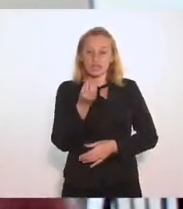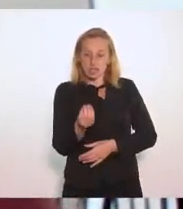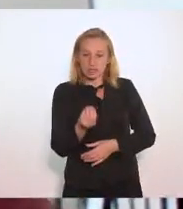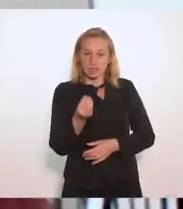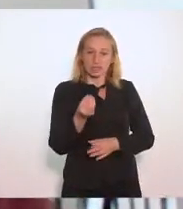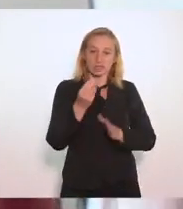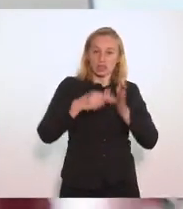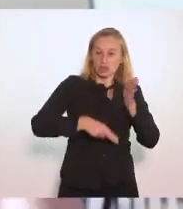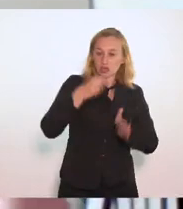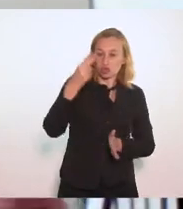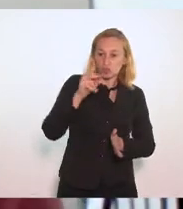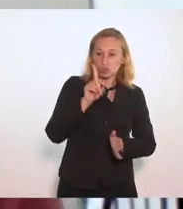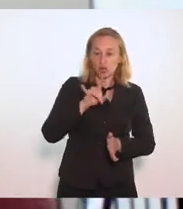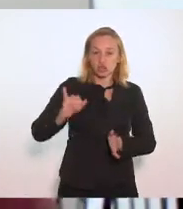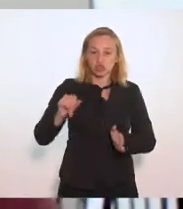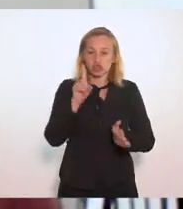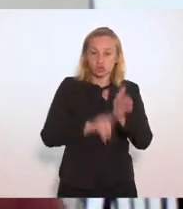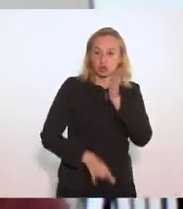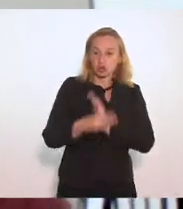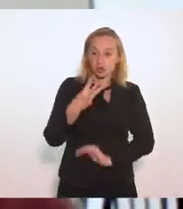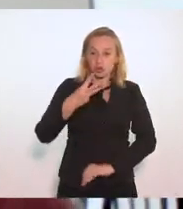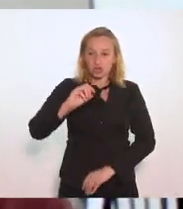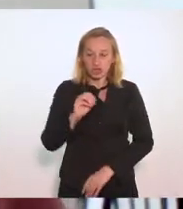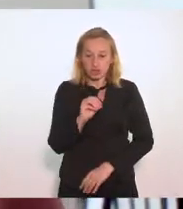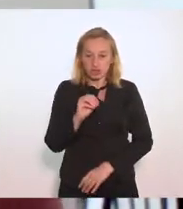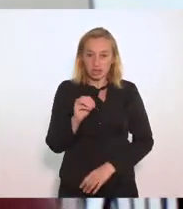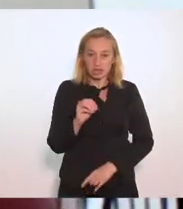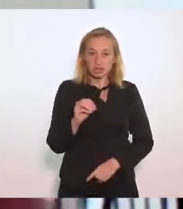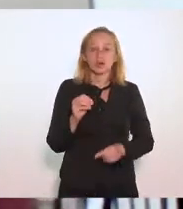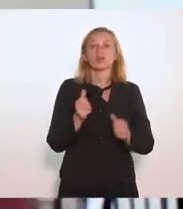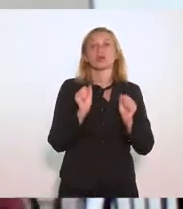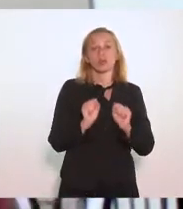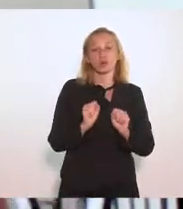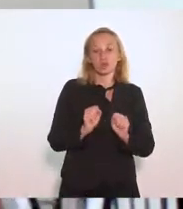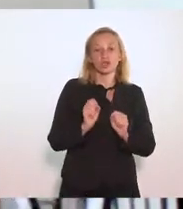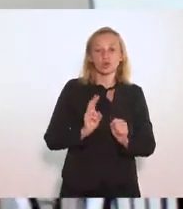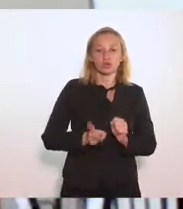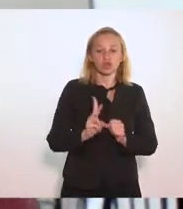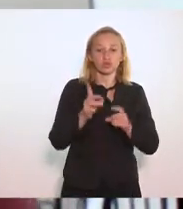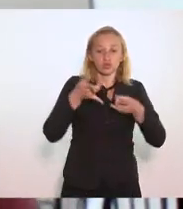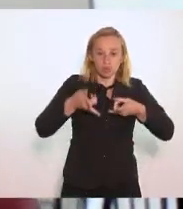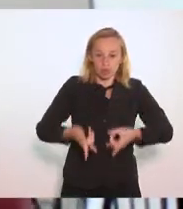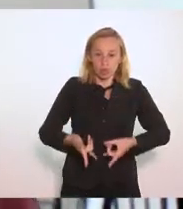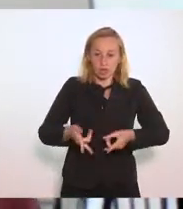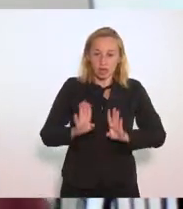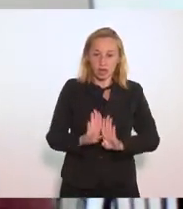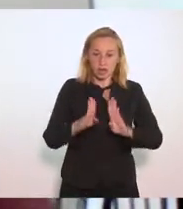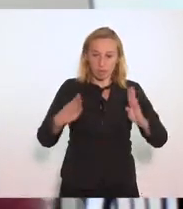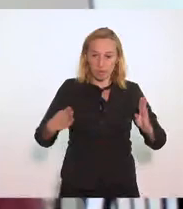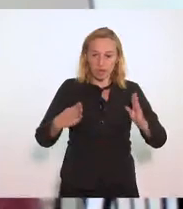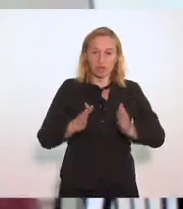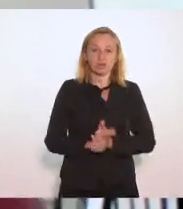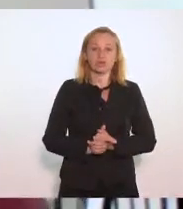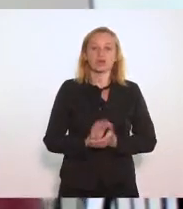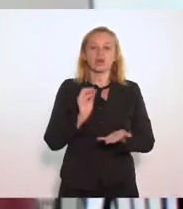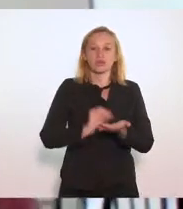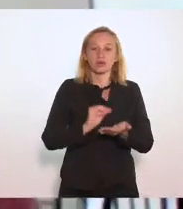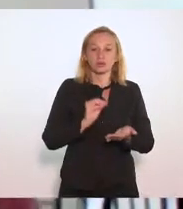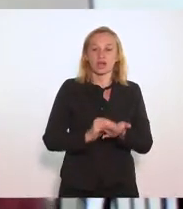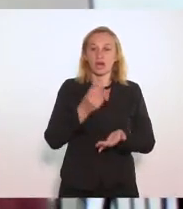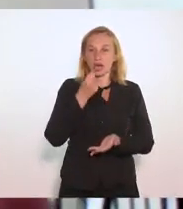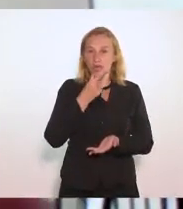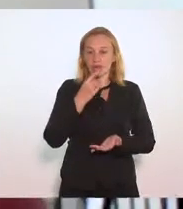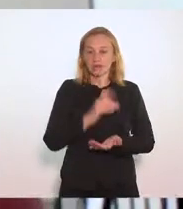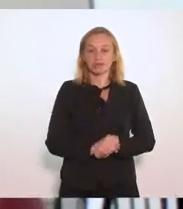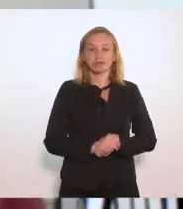e teve que reduzir para 30 cirurgias para poder manter os leitos de covid funcionando sem faltar medicamento.